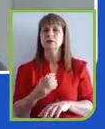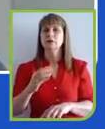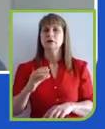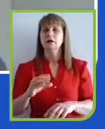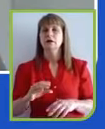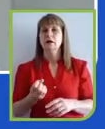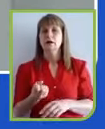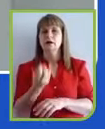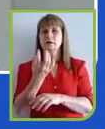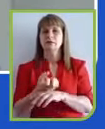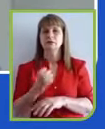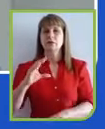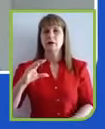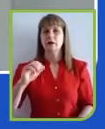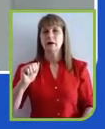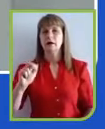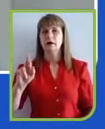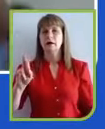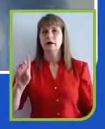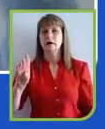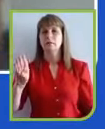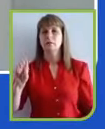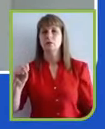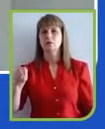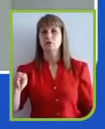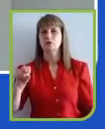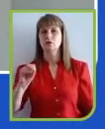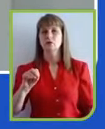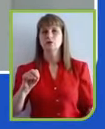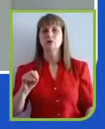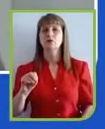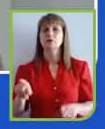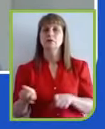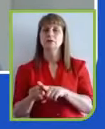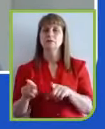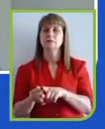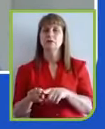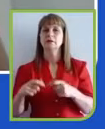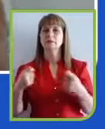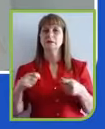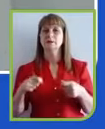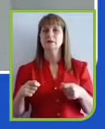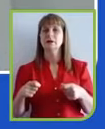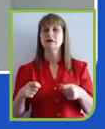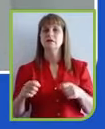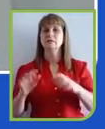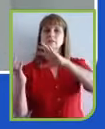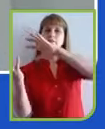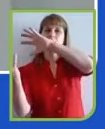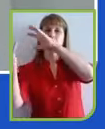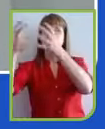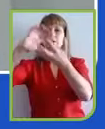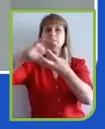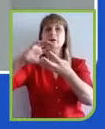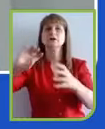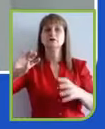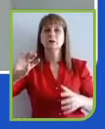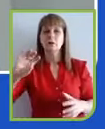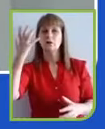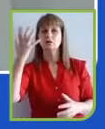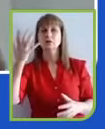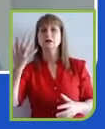sentido correto. Mas, além de reduzir a emissão, temos que capturar a CO2 da atmosfera para que as mudanças climáticas sejam controladas.